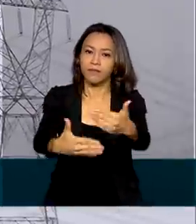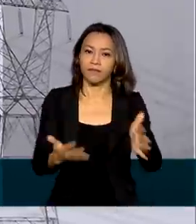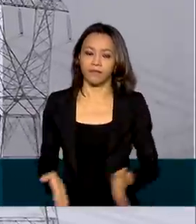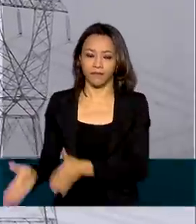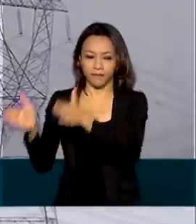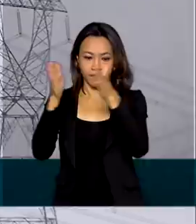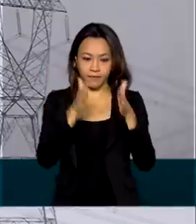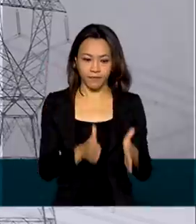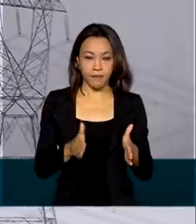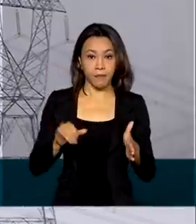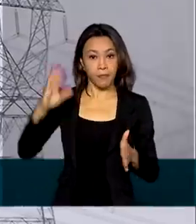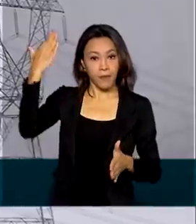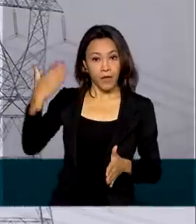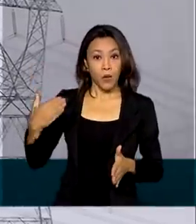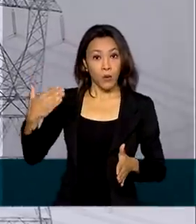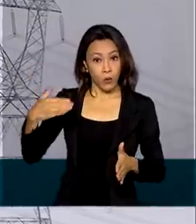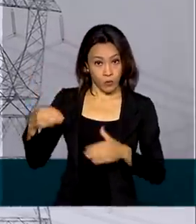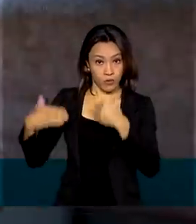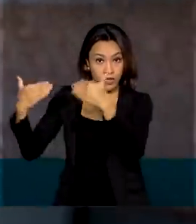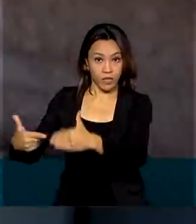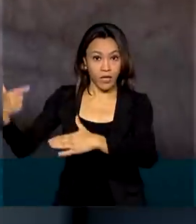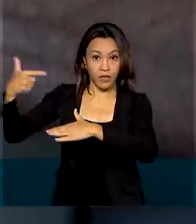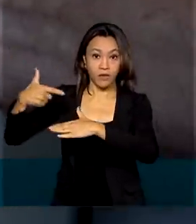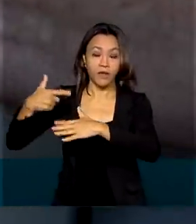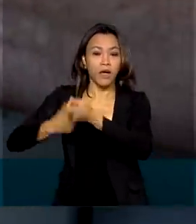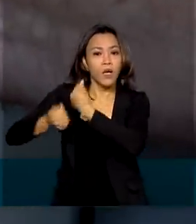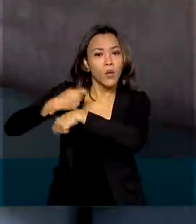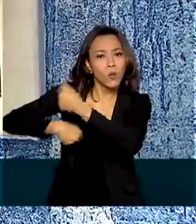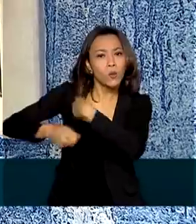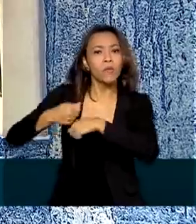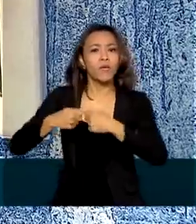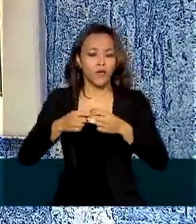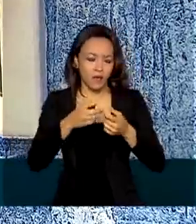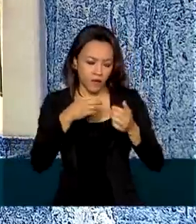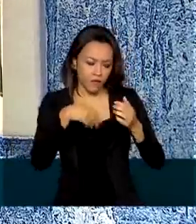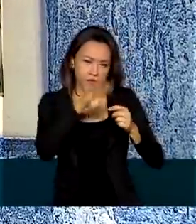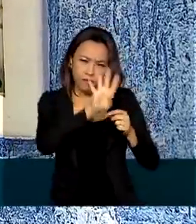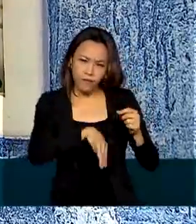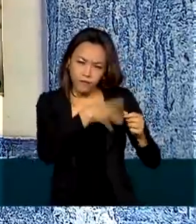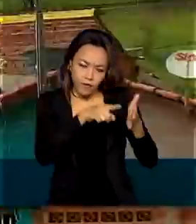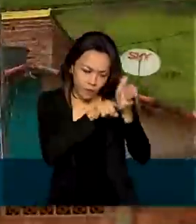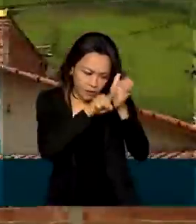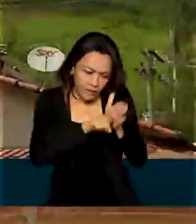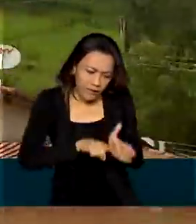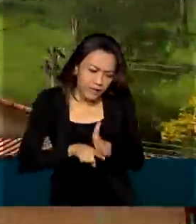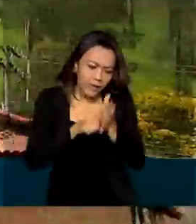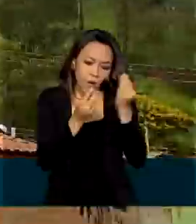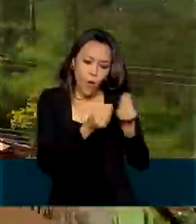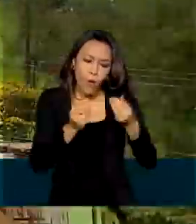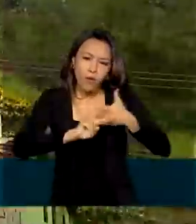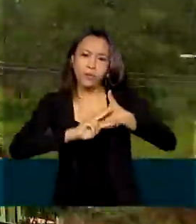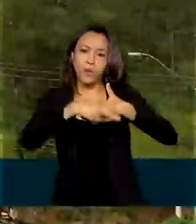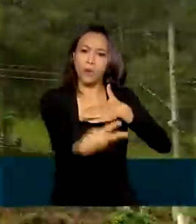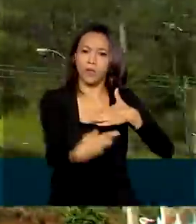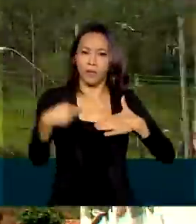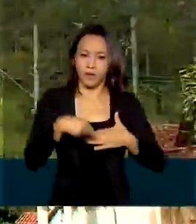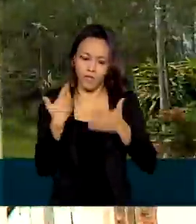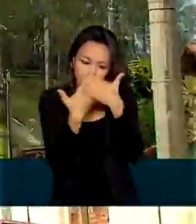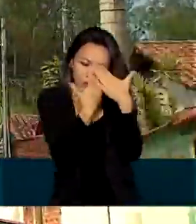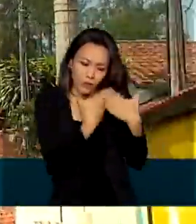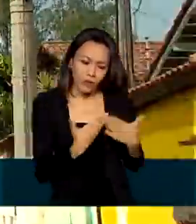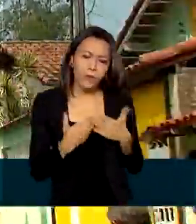Economia iniciou pesquisas sobre o impacto da modernização do setor elétrico na economia. Esses estudos têm sido